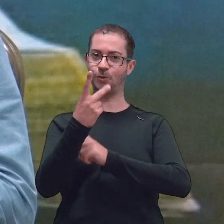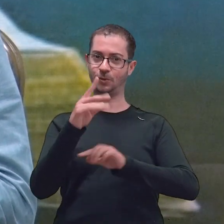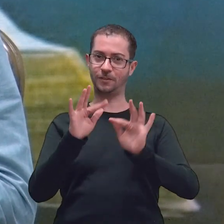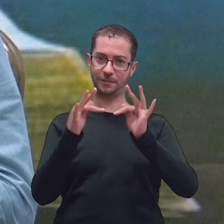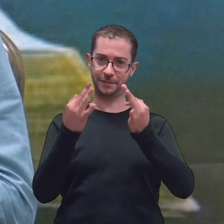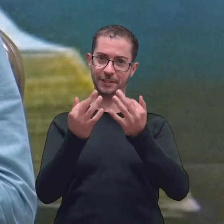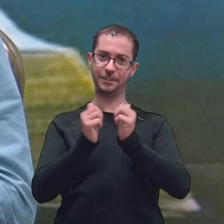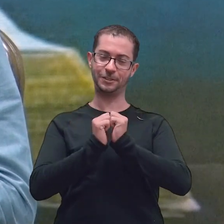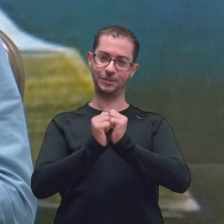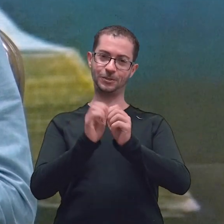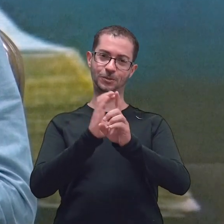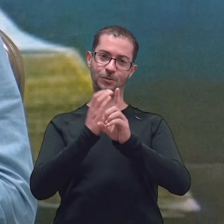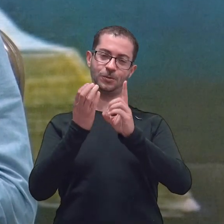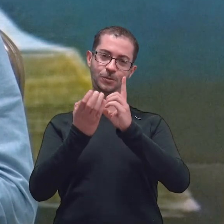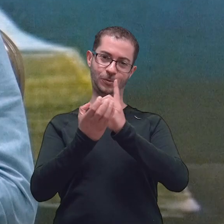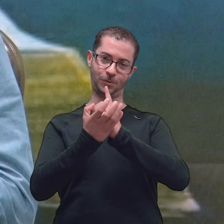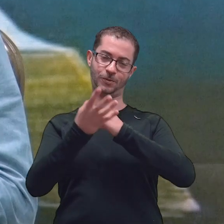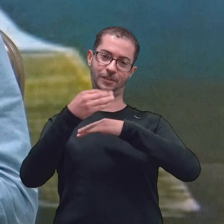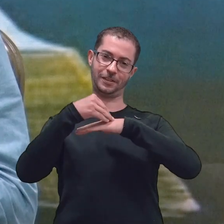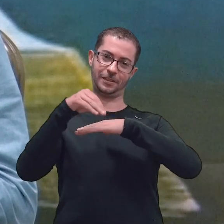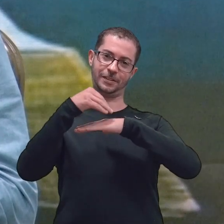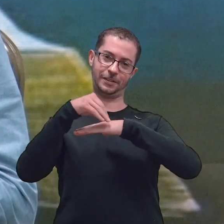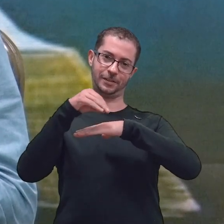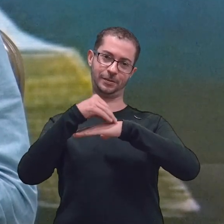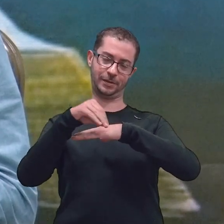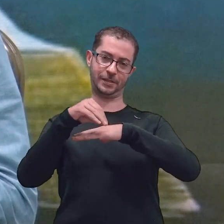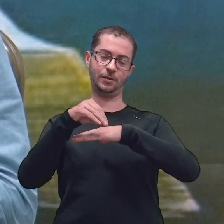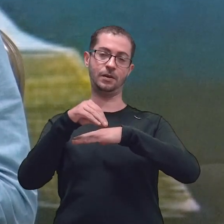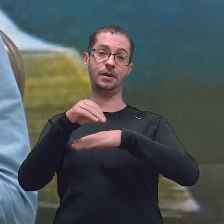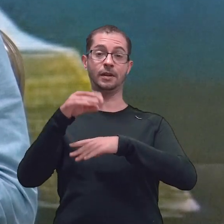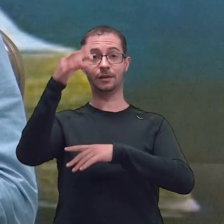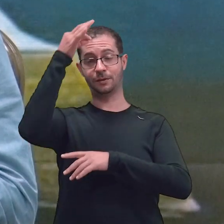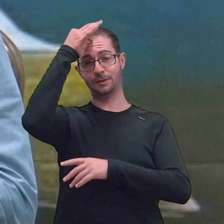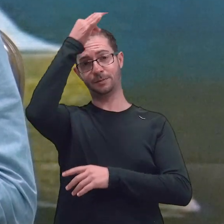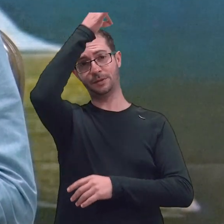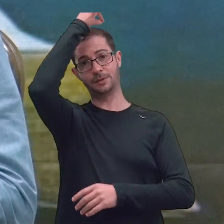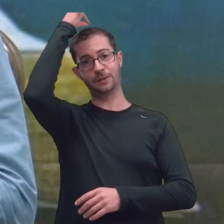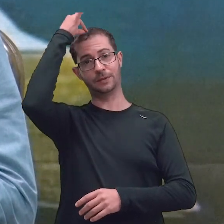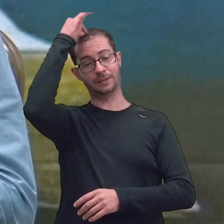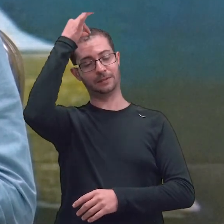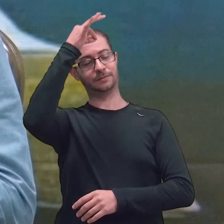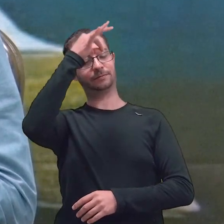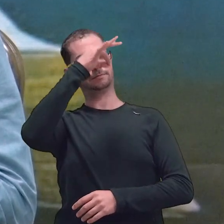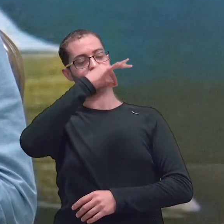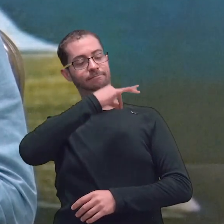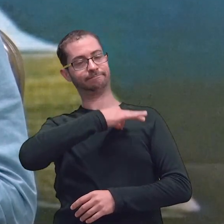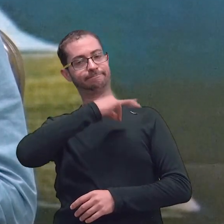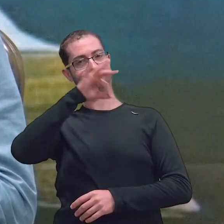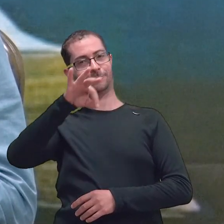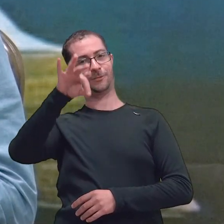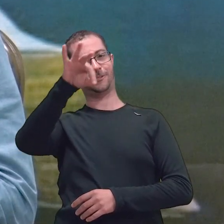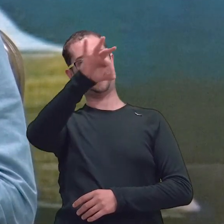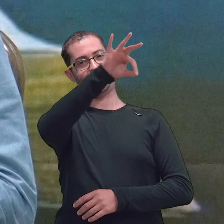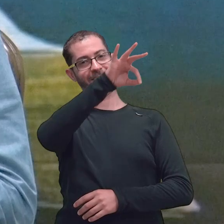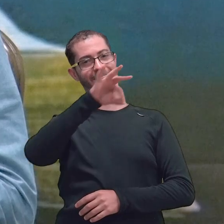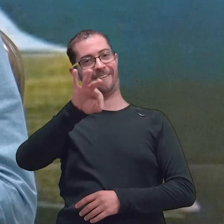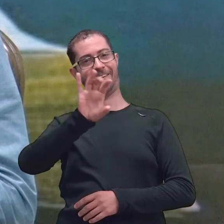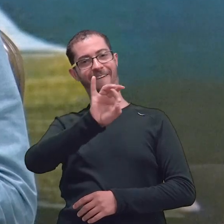conosco nessa transmissão. Que o Espírito Santo nos fale aos nossos corações, trazendo